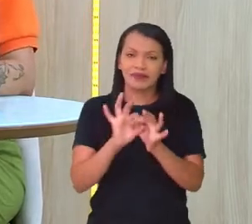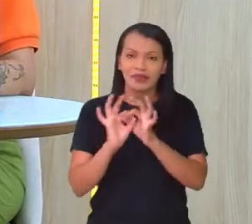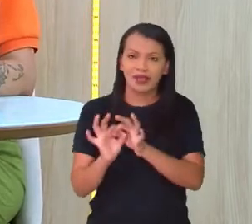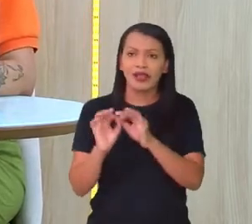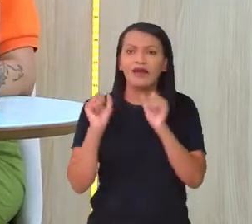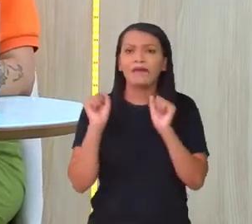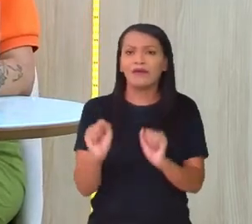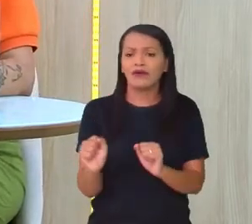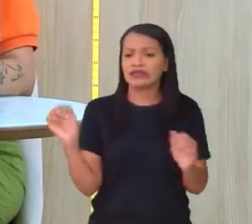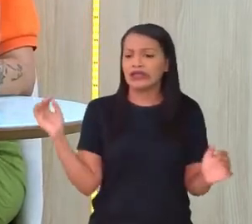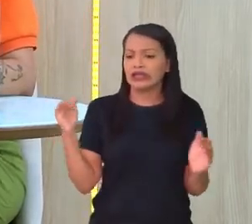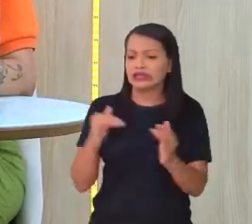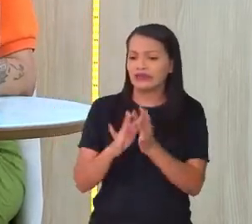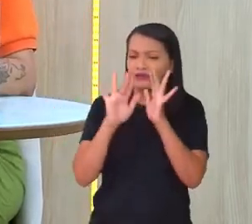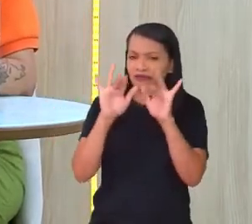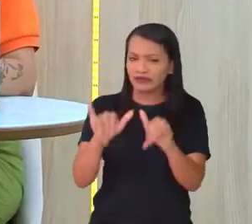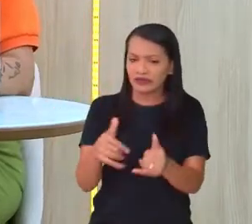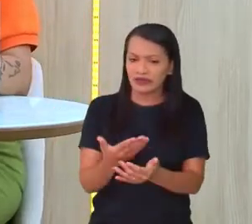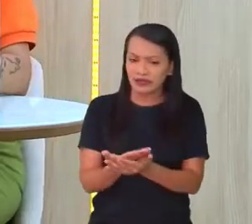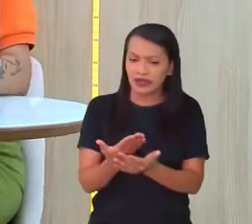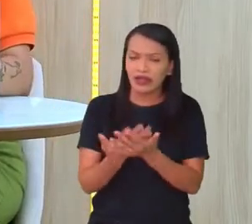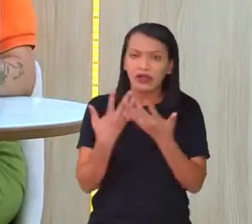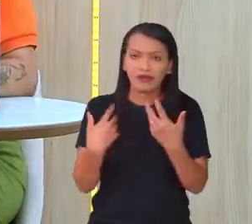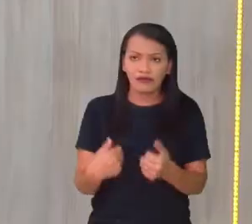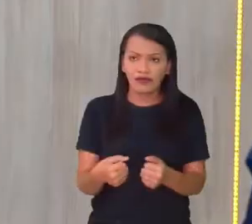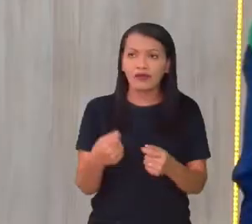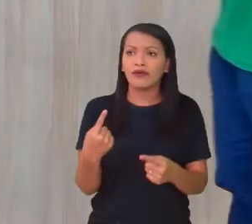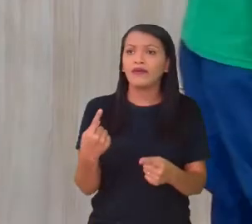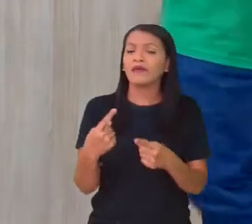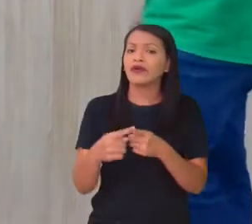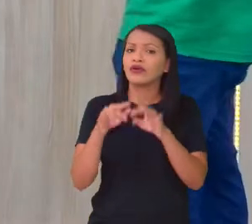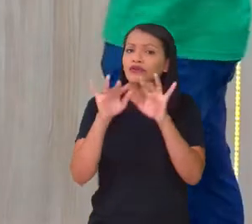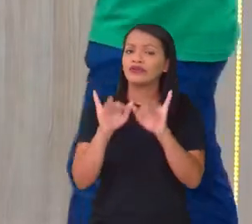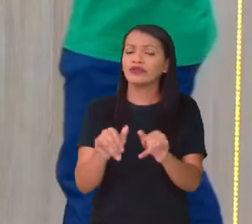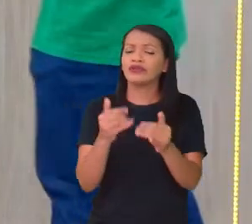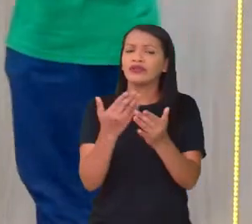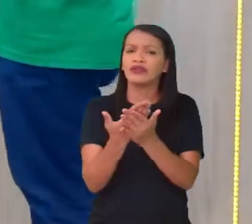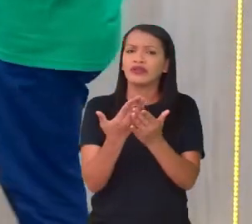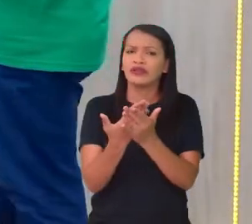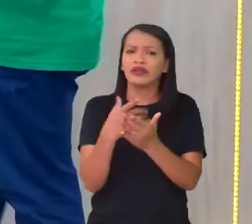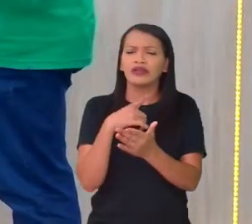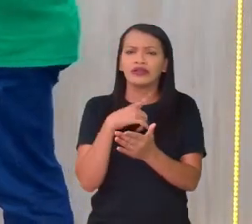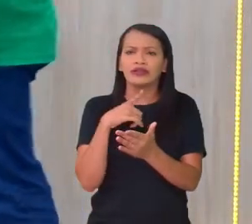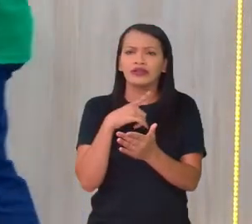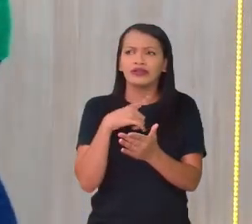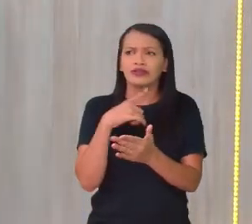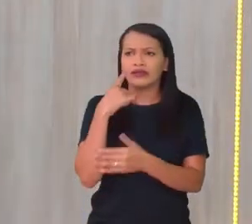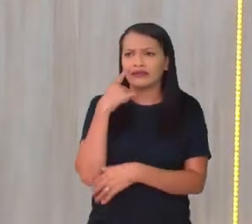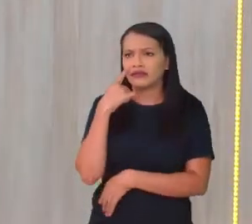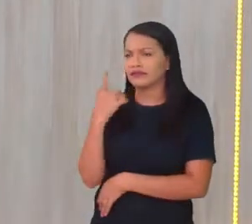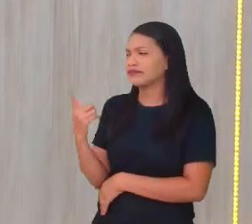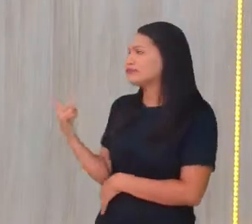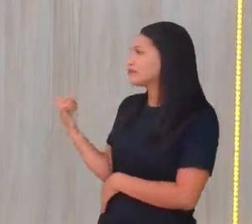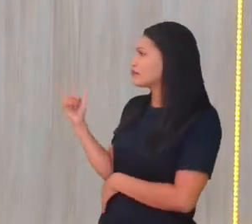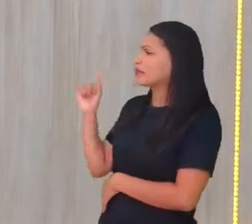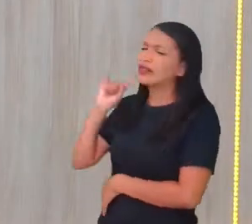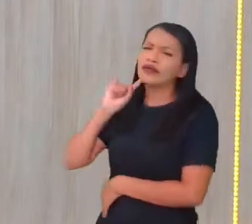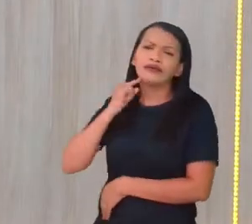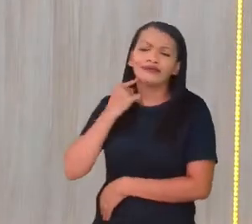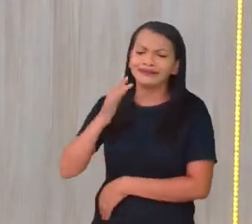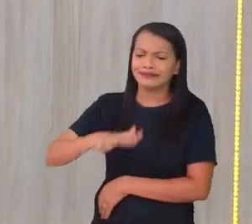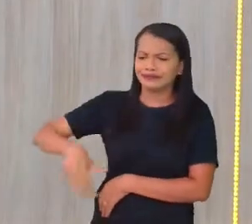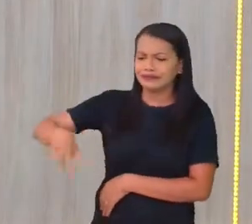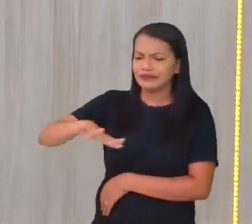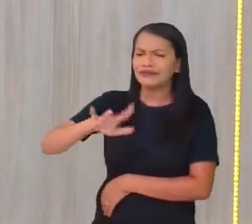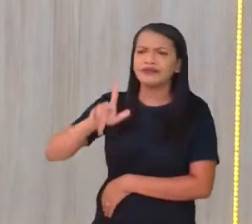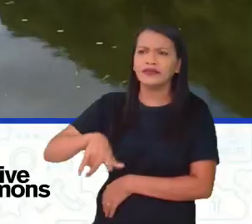poderia ficar aqui agora até o final da aula, né, Juninho? Vamos embora, porque a gente vai encerrar, tendo essa outra ali, a poluição ambiental e a qualidade de